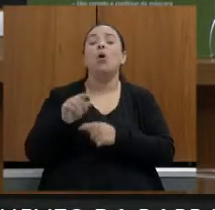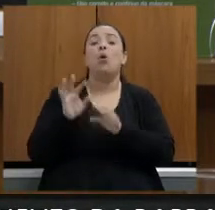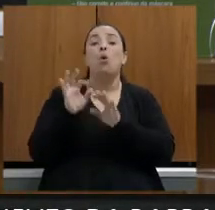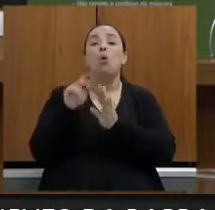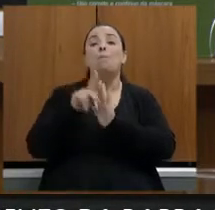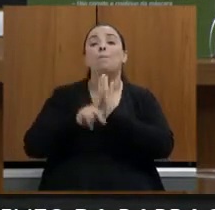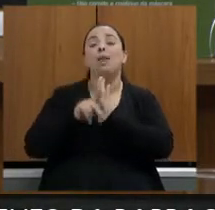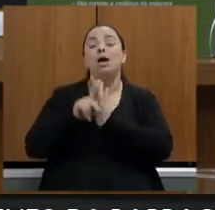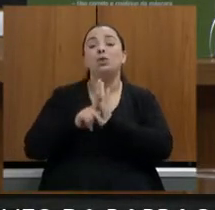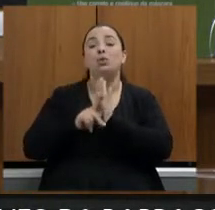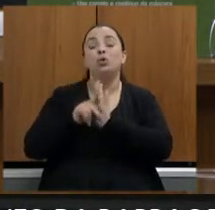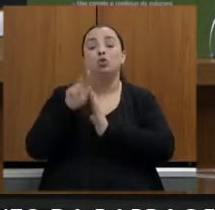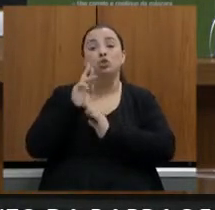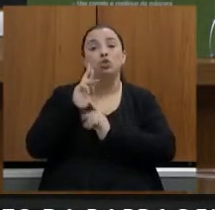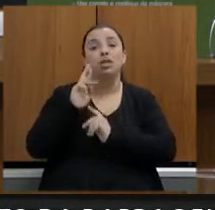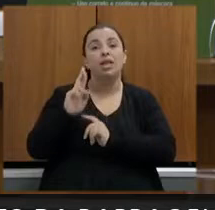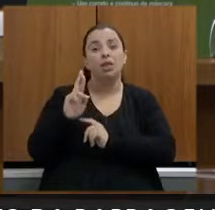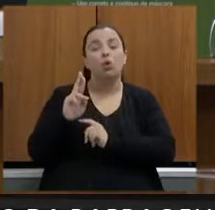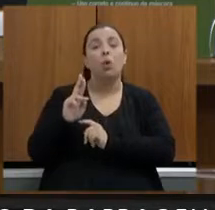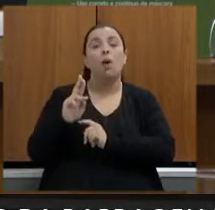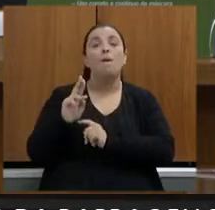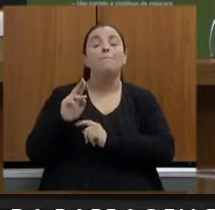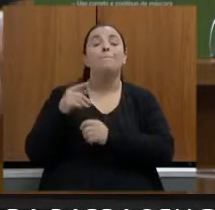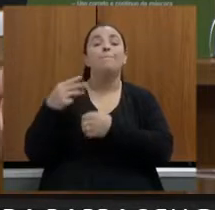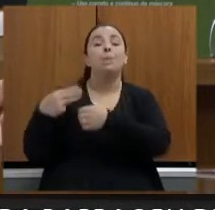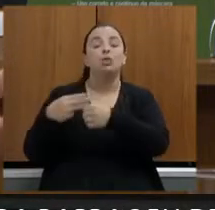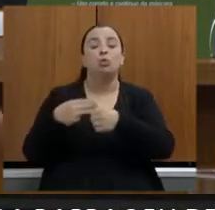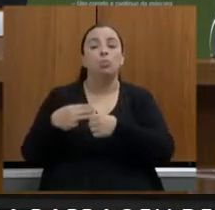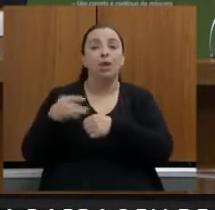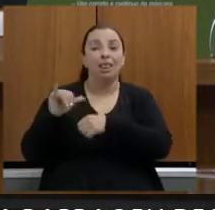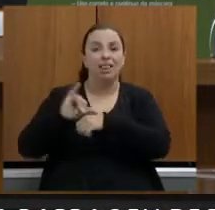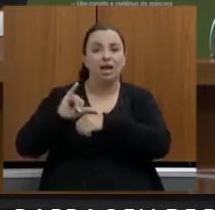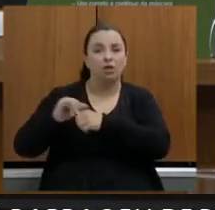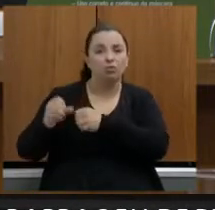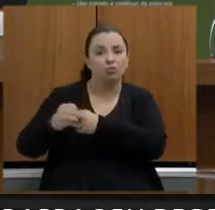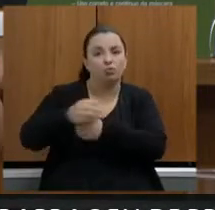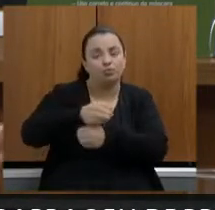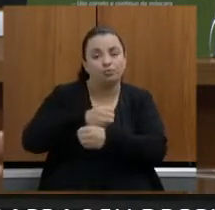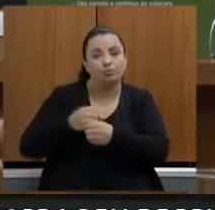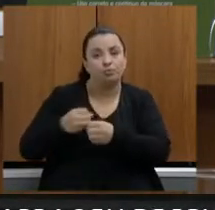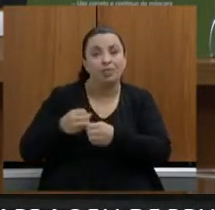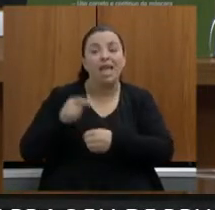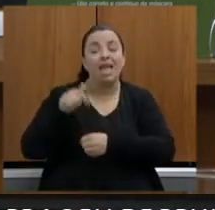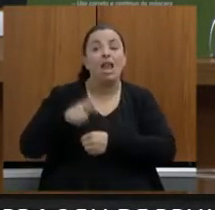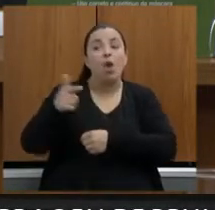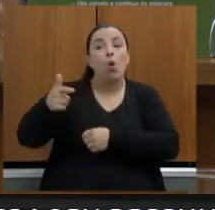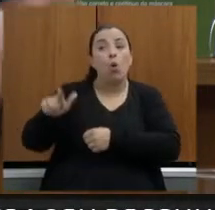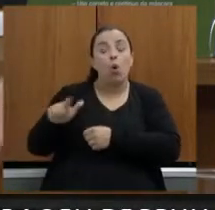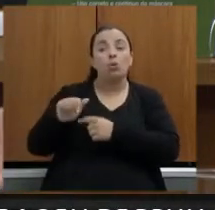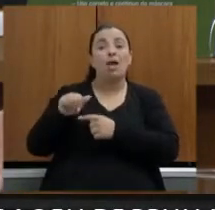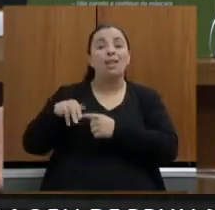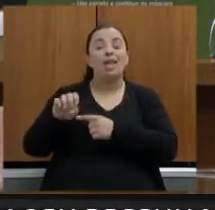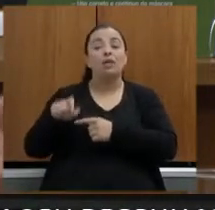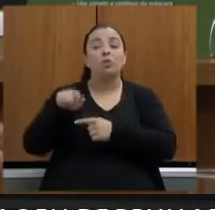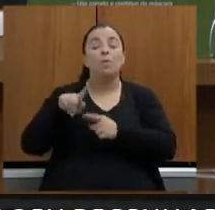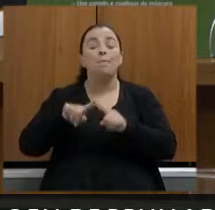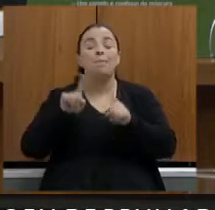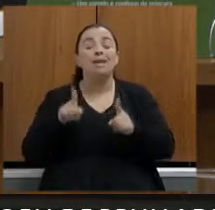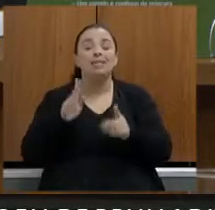metropolitano não trata de uma obra viária mas ele está no outro anexo mas ele diz respeito ao conhecimento